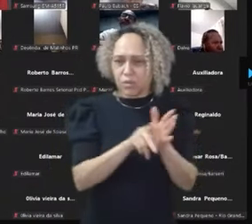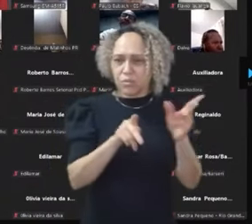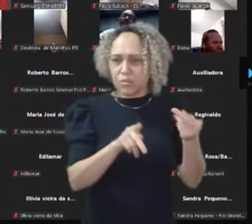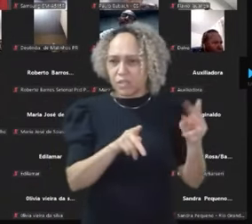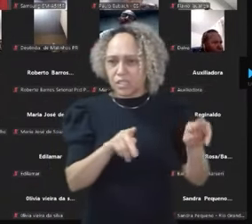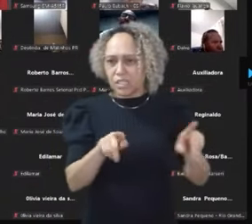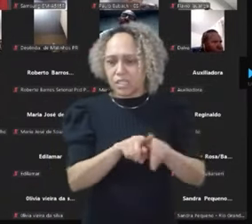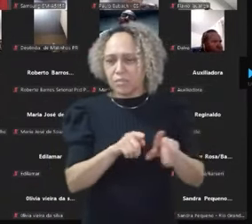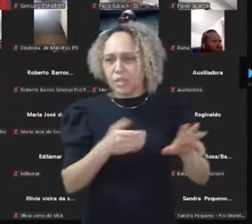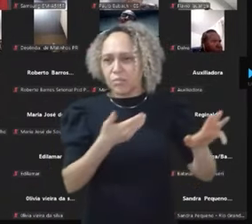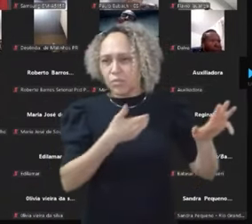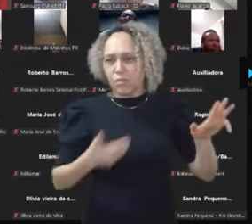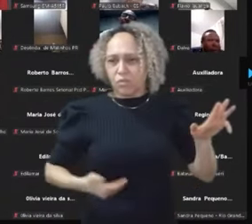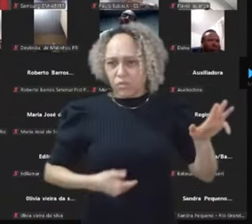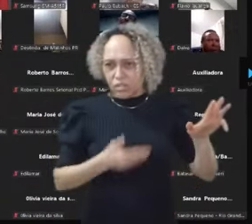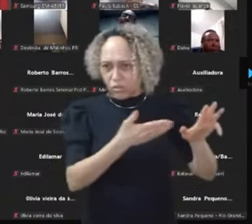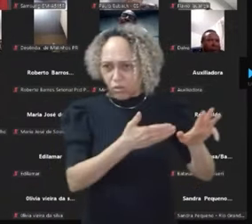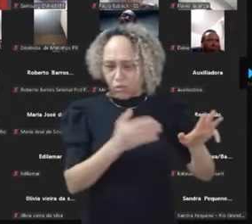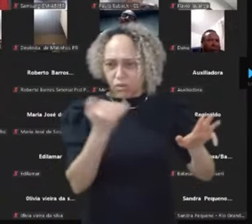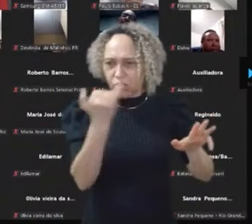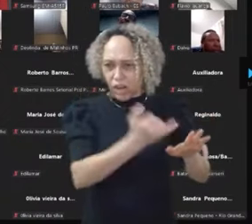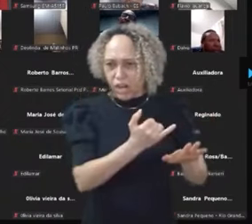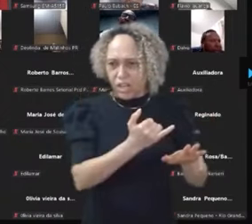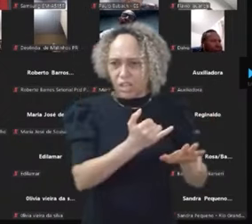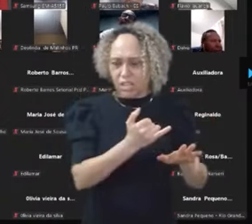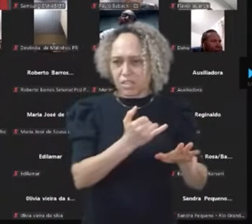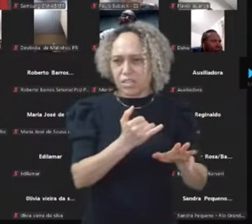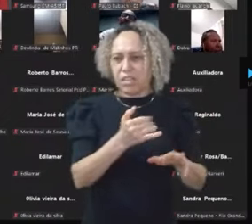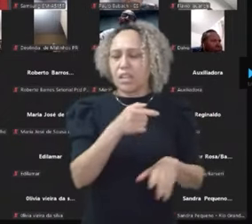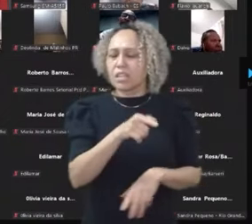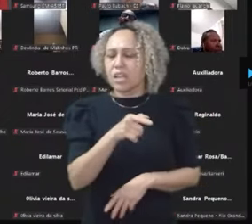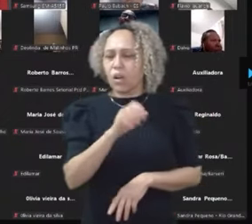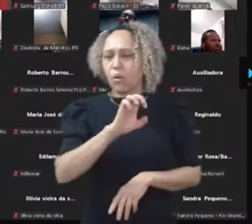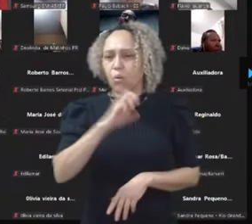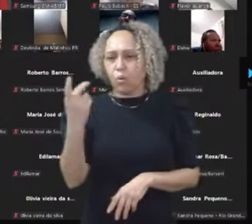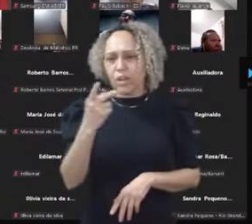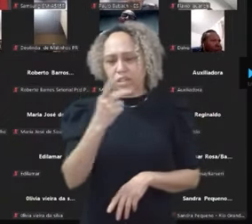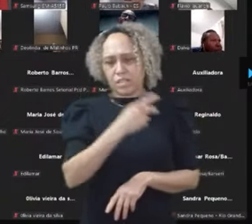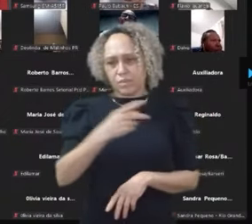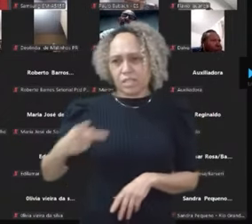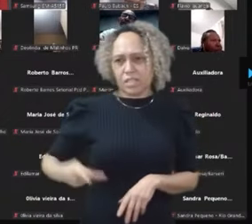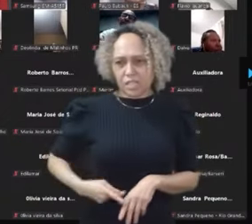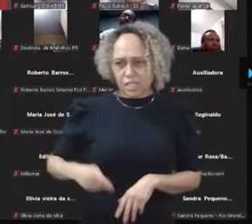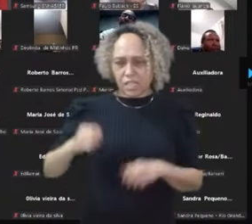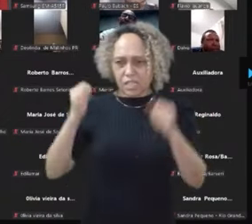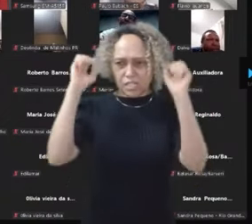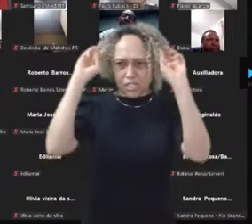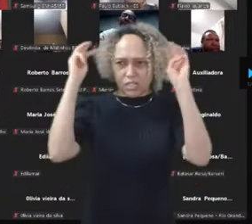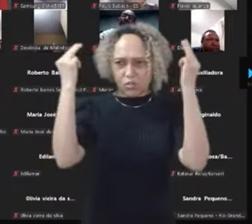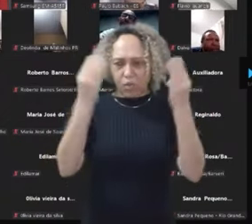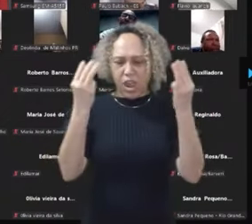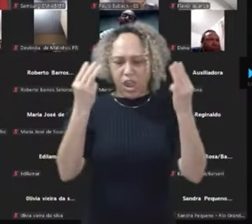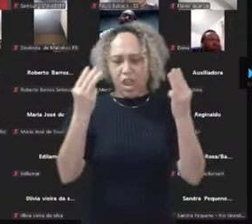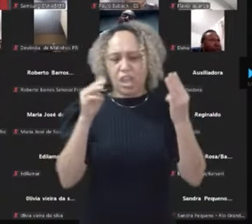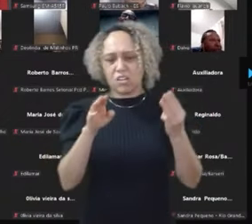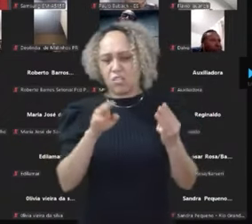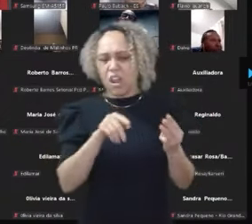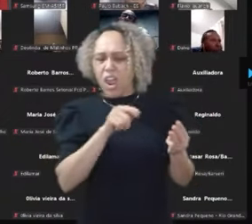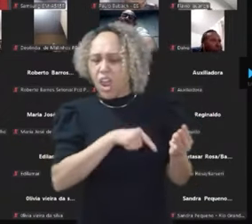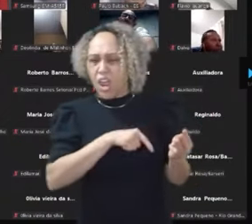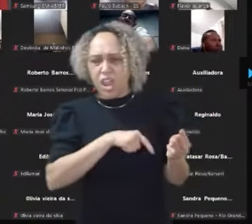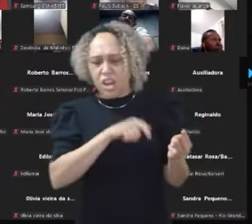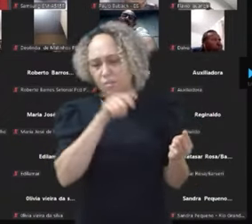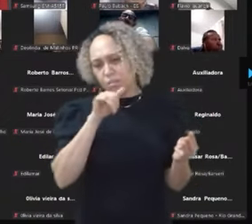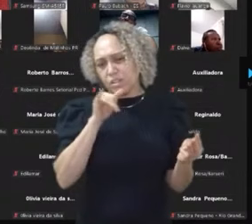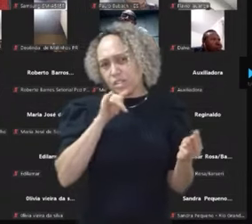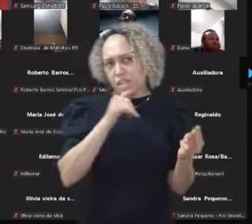estudem o que fez o López Obrador. E o López Obrador, ele não é assim uma liderança jovem, como o Nicolas Serreira, por exemplo,